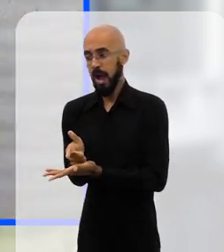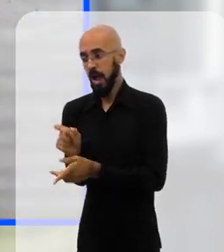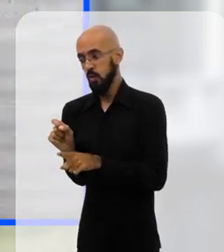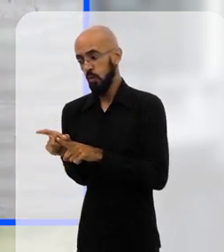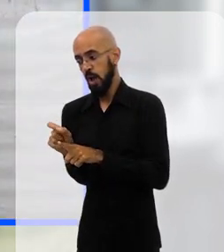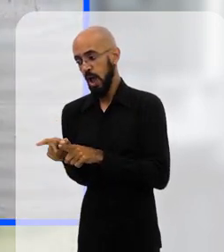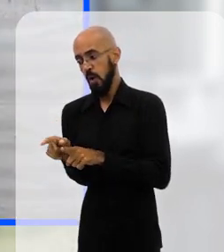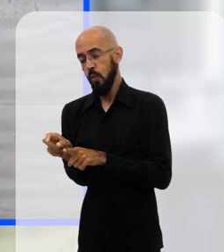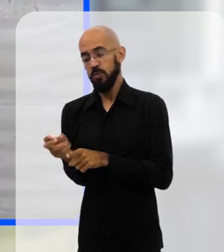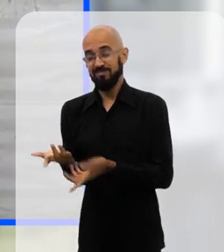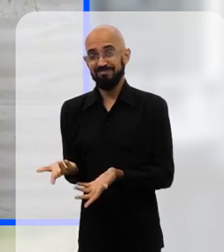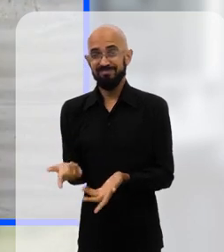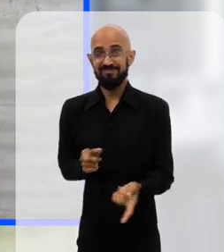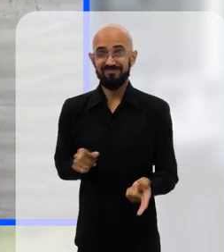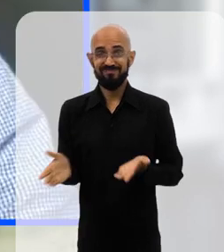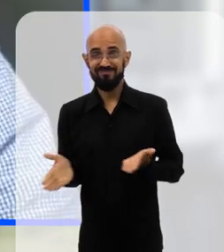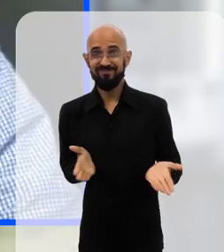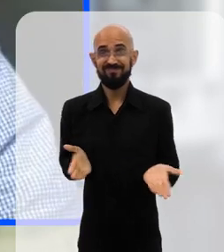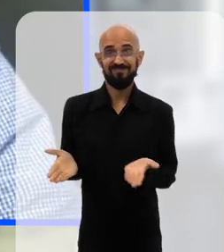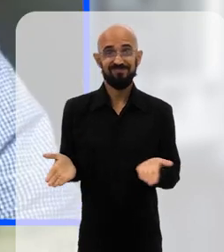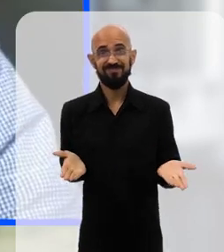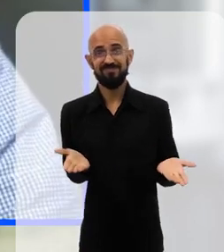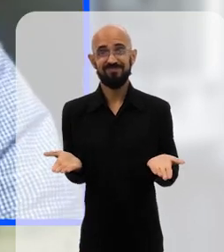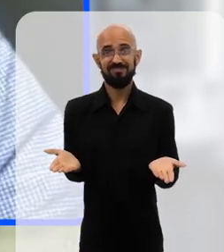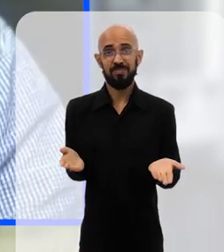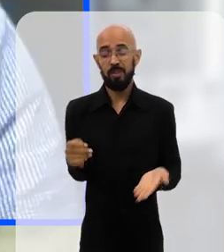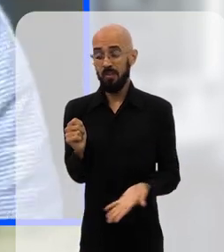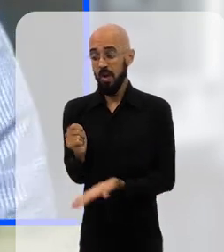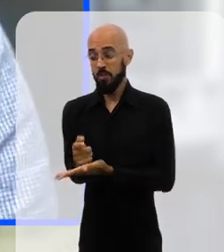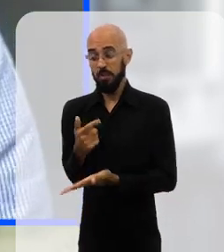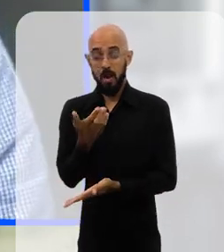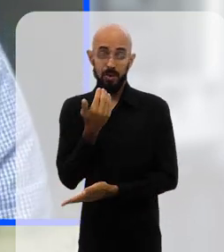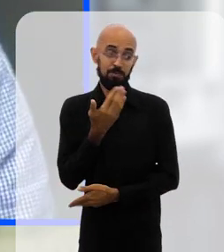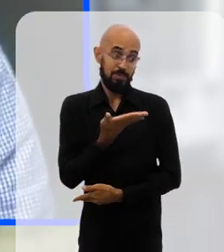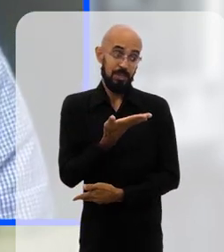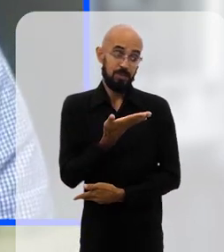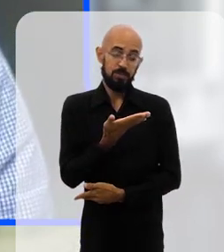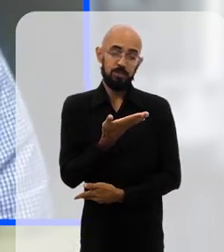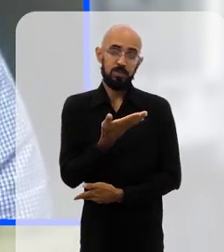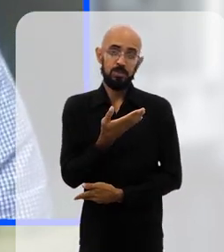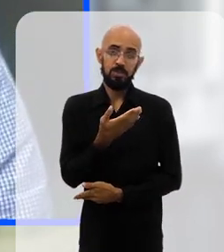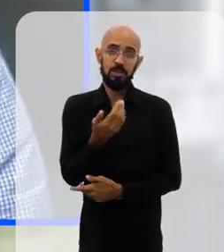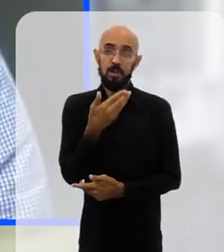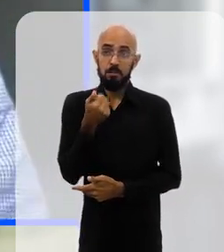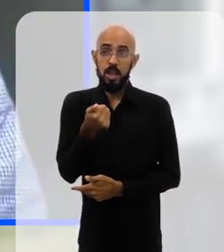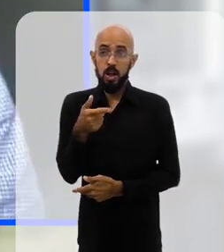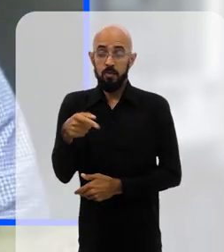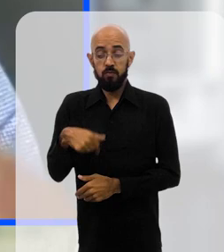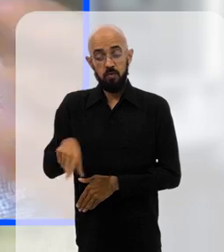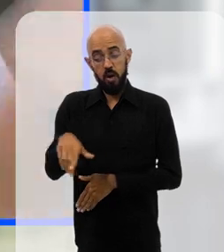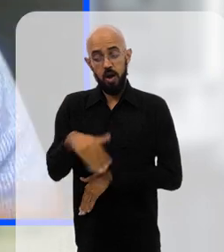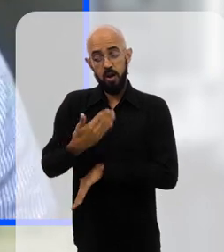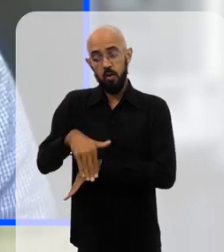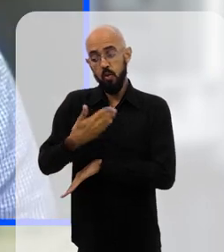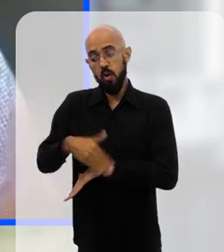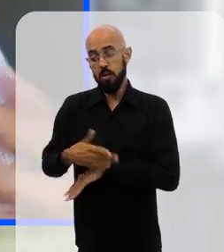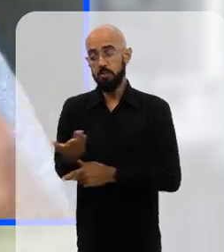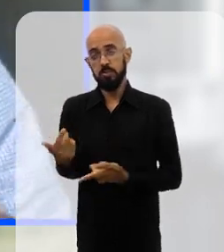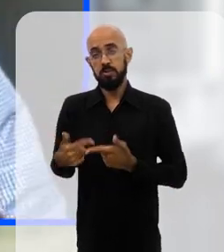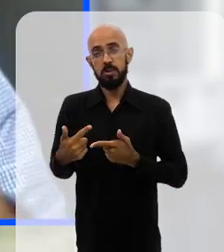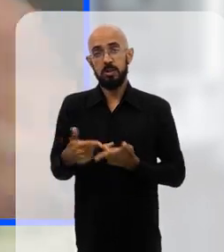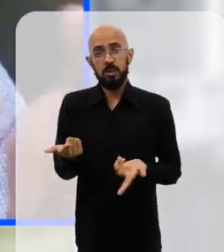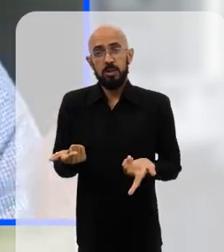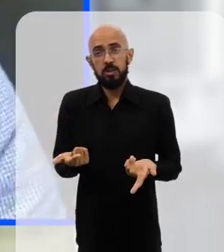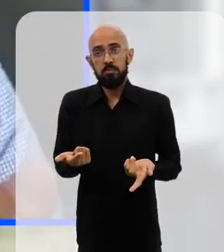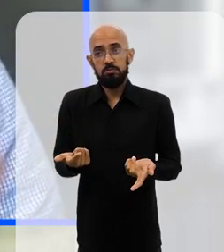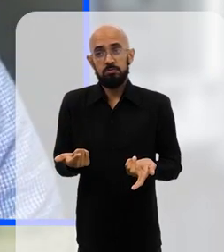pagar o aluguel, ou vou pagar o local onde eu moro. Eu vou pagar o alimento para a minha família, então, ou eu vou morar na rua, ou eu